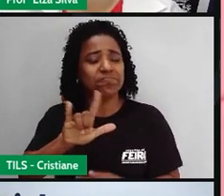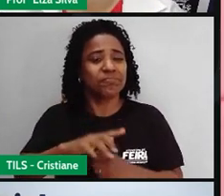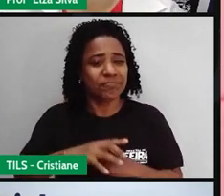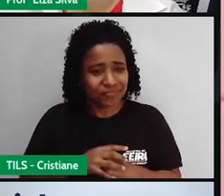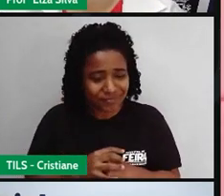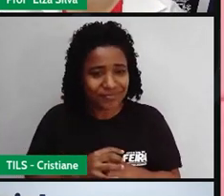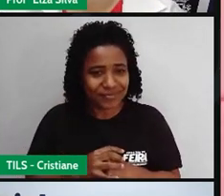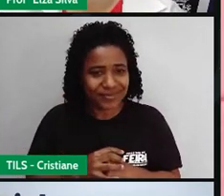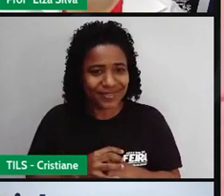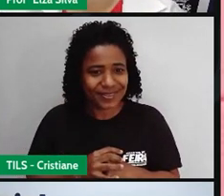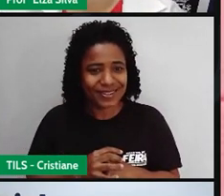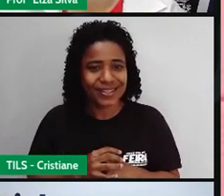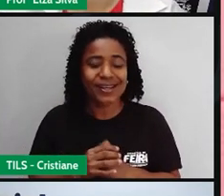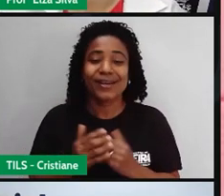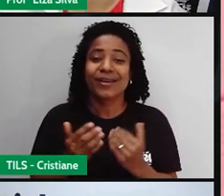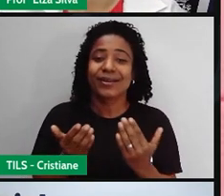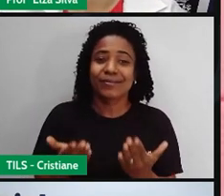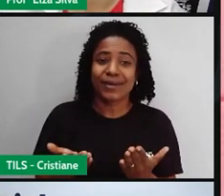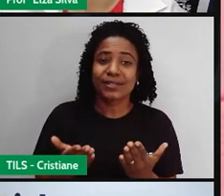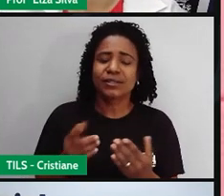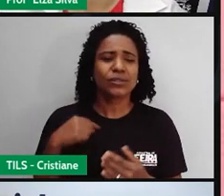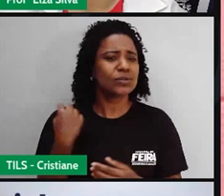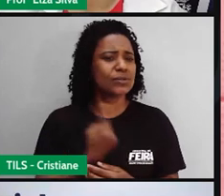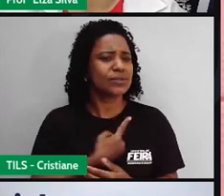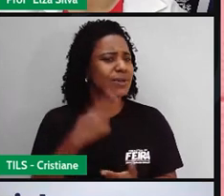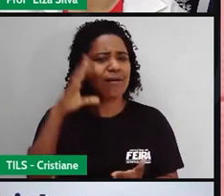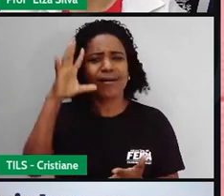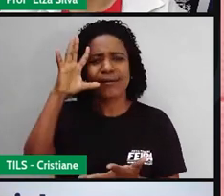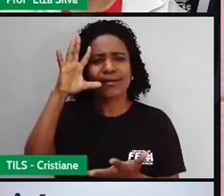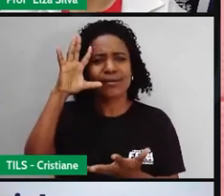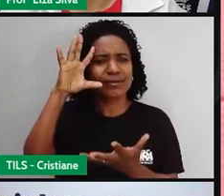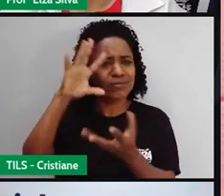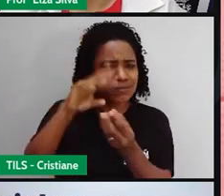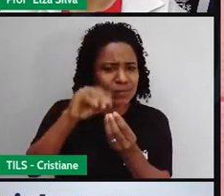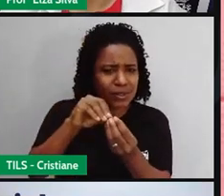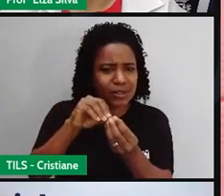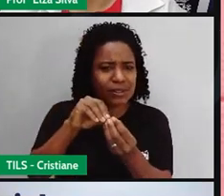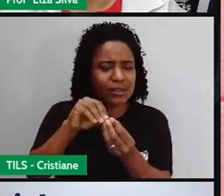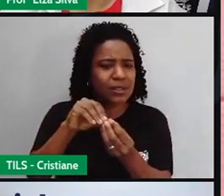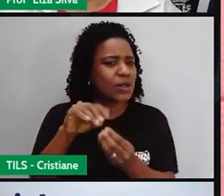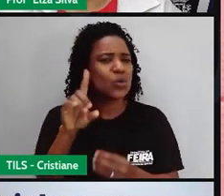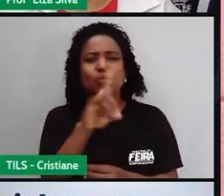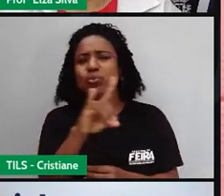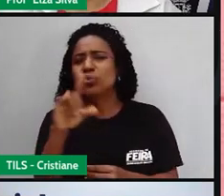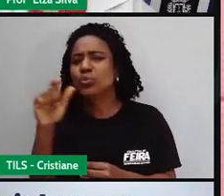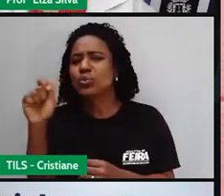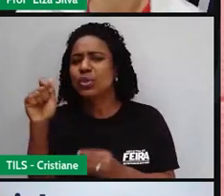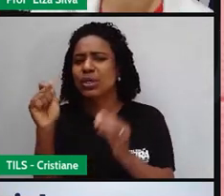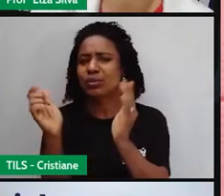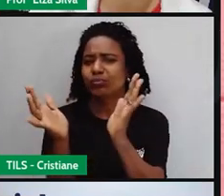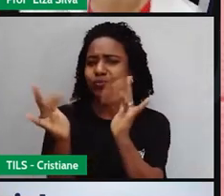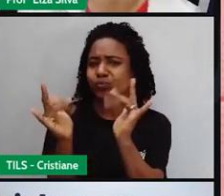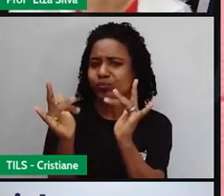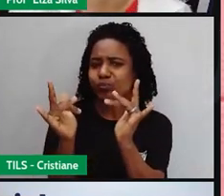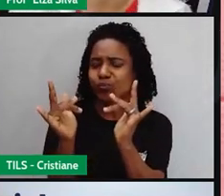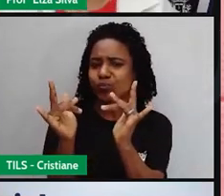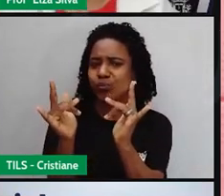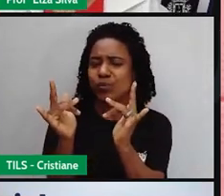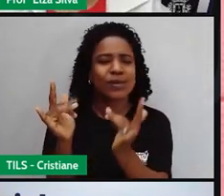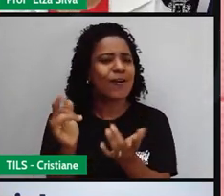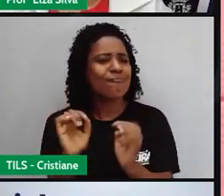E agora, vamos tentar entender qual é a origem do dia de Santo